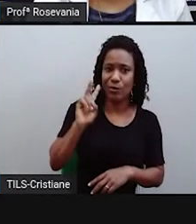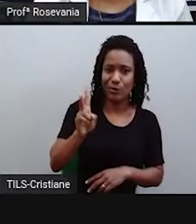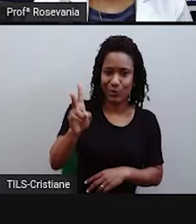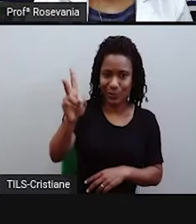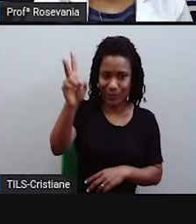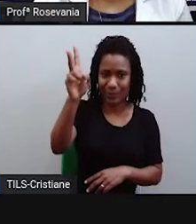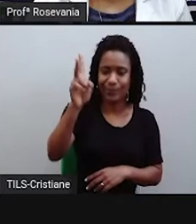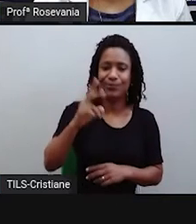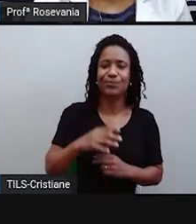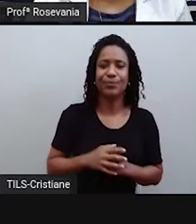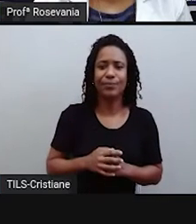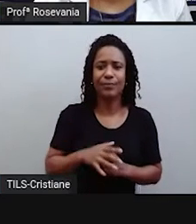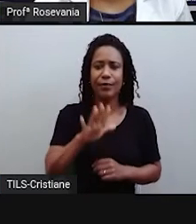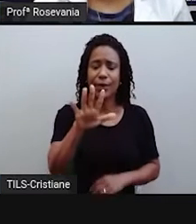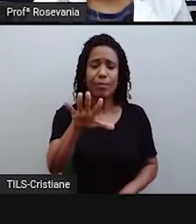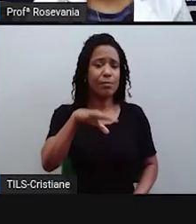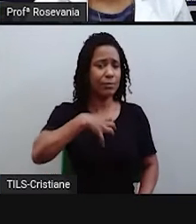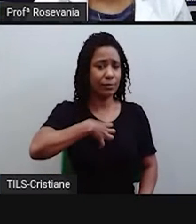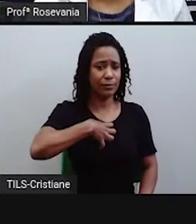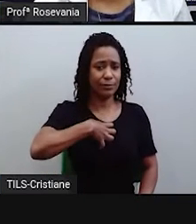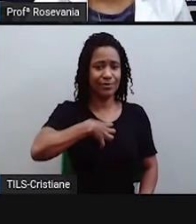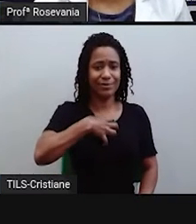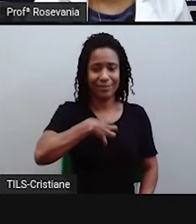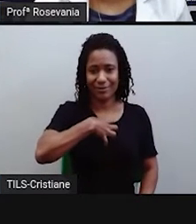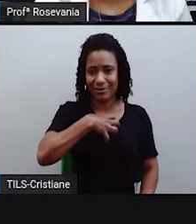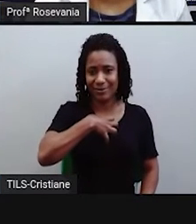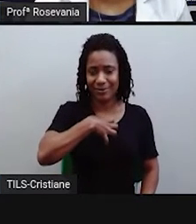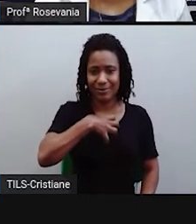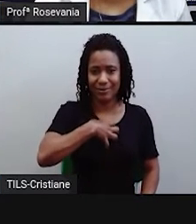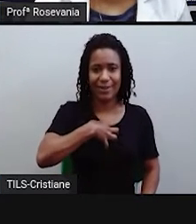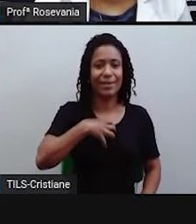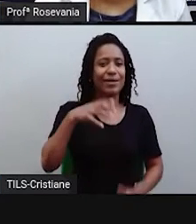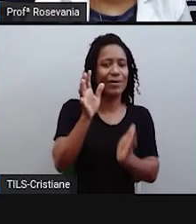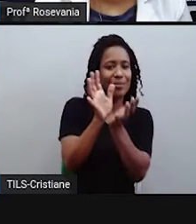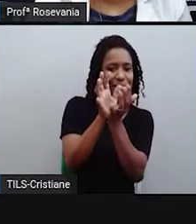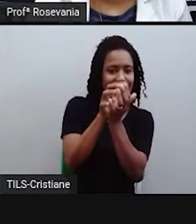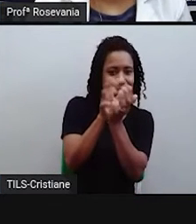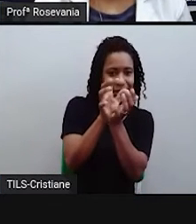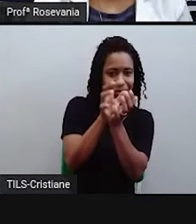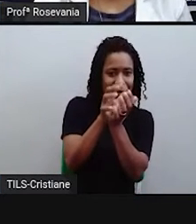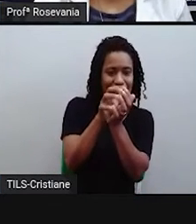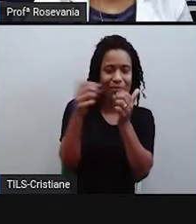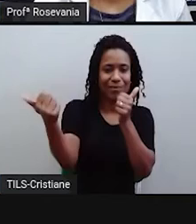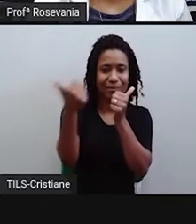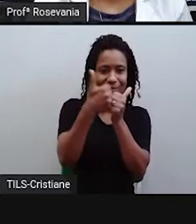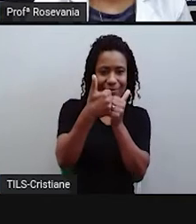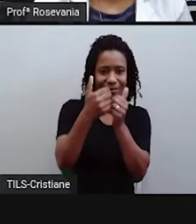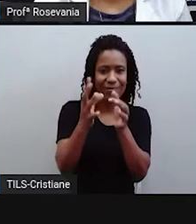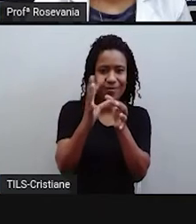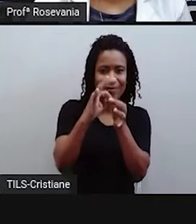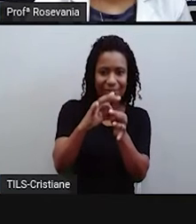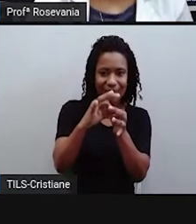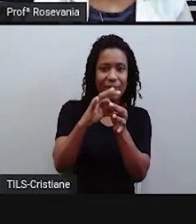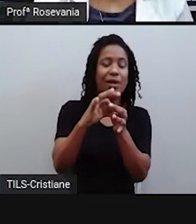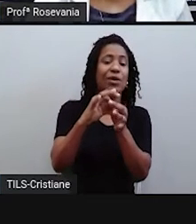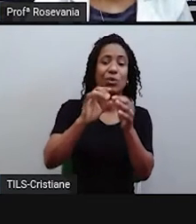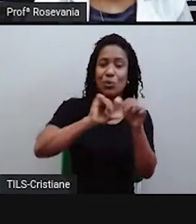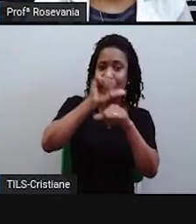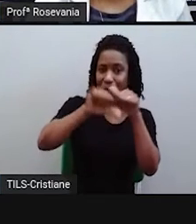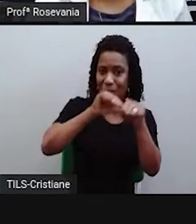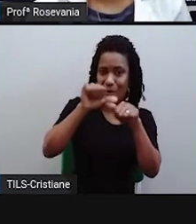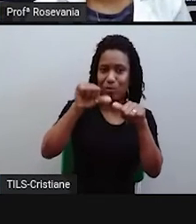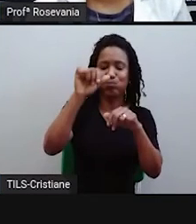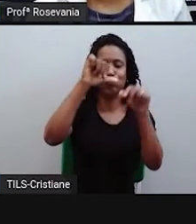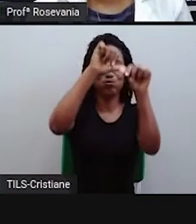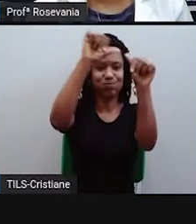Bahia, que como eu falei pra vocês, aqui o espaço era tudo Pernambuco. Depois isso aqui passou, deixou aqui, né? Esse espacinho, e